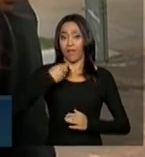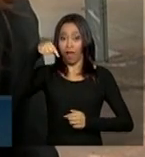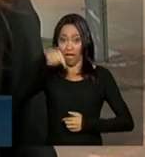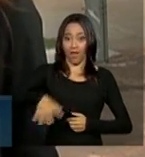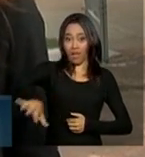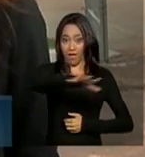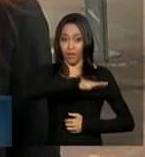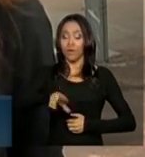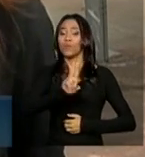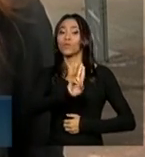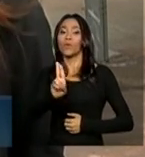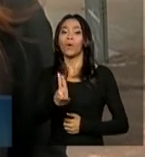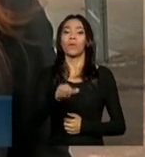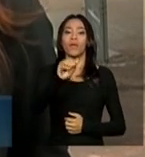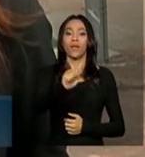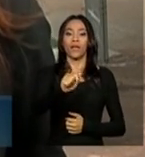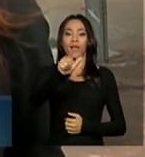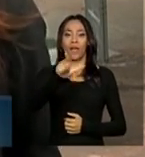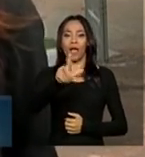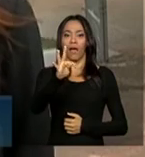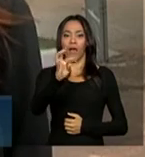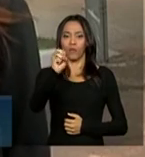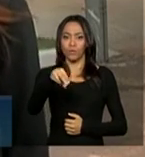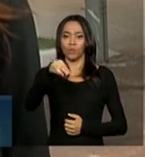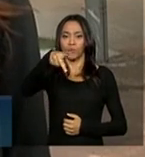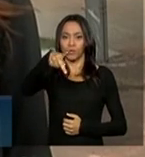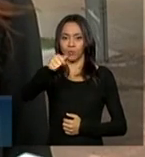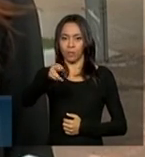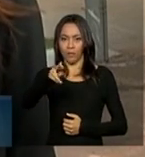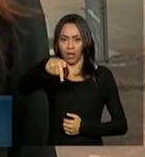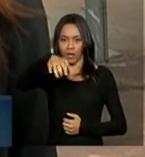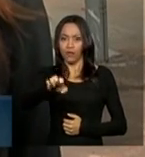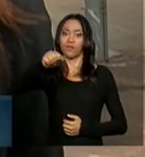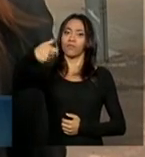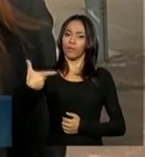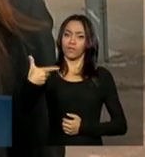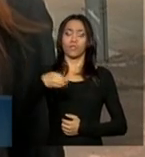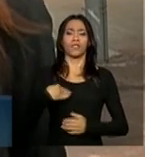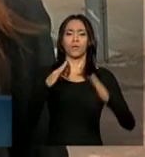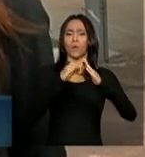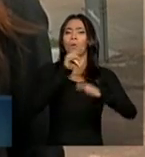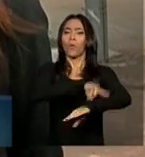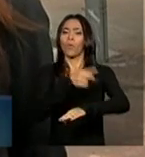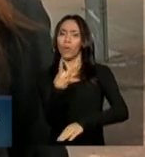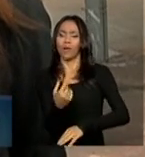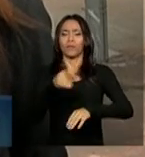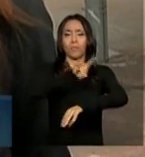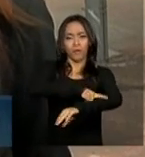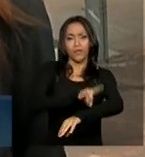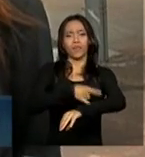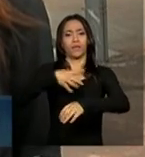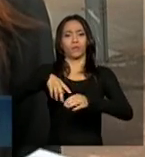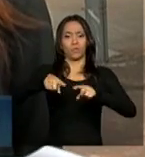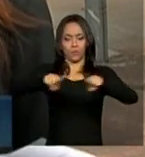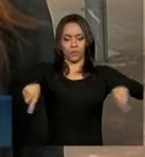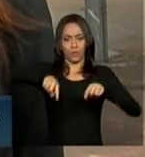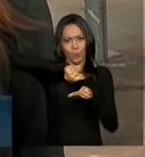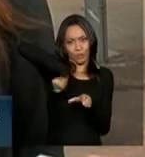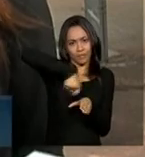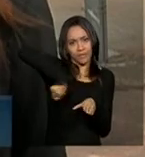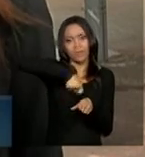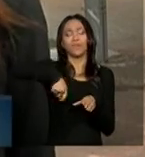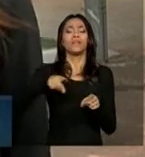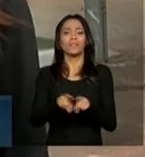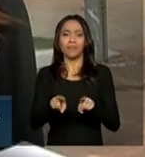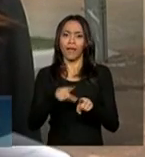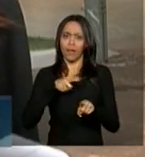residencial Autos do Parque 2, aqui em Cuiabá. As moradias têm dois quartos, sala, banheiro, cozinha americana